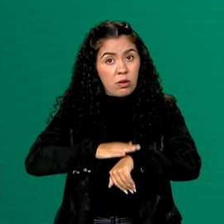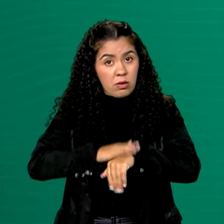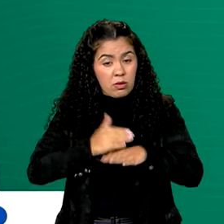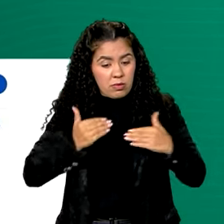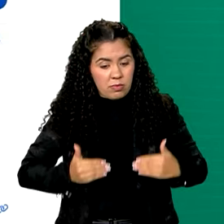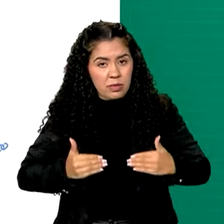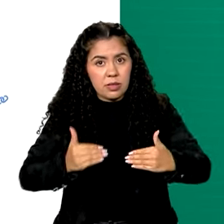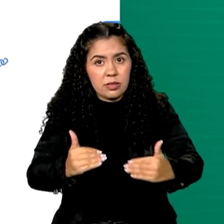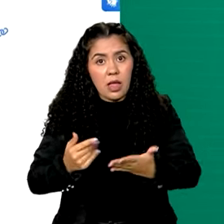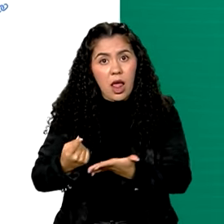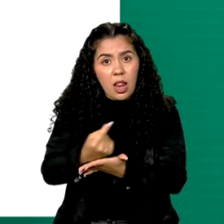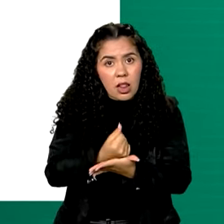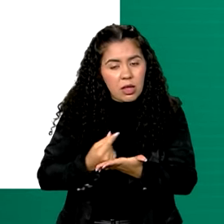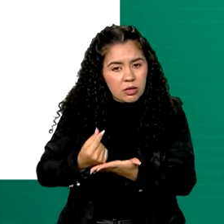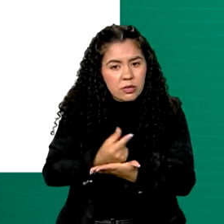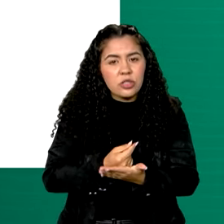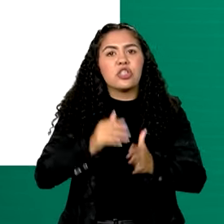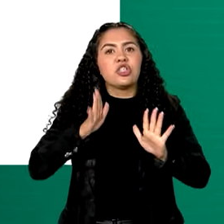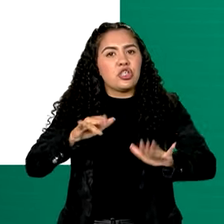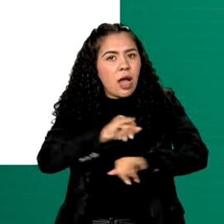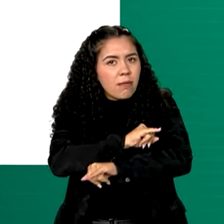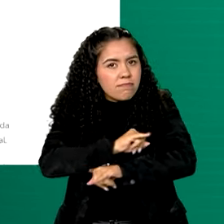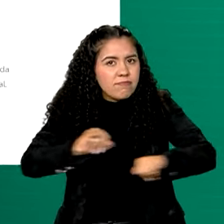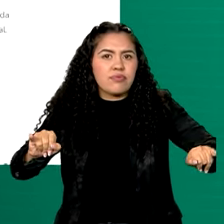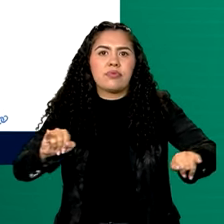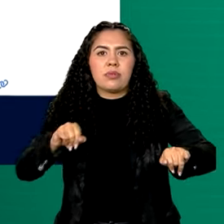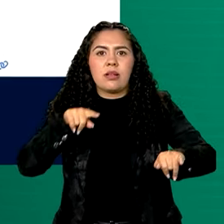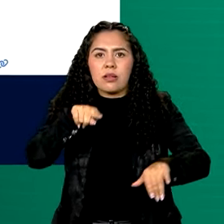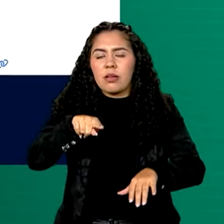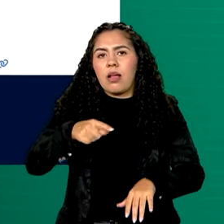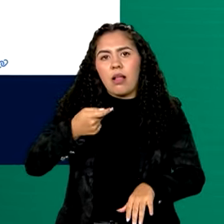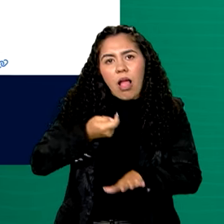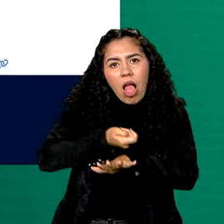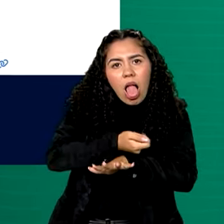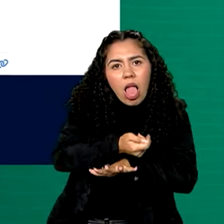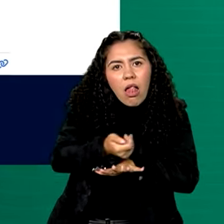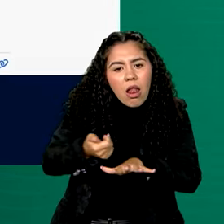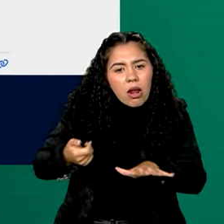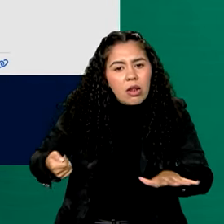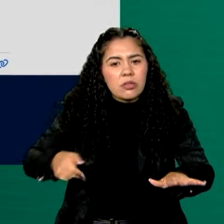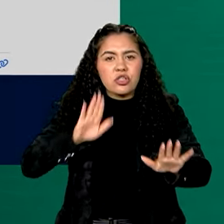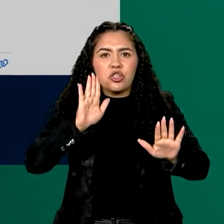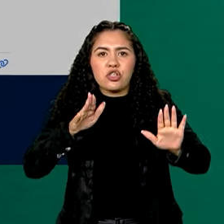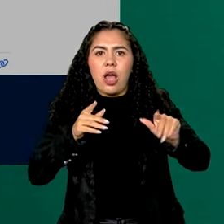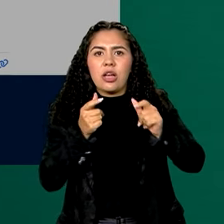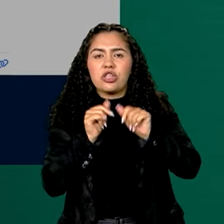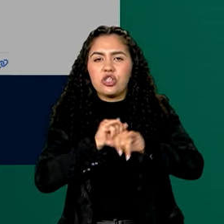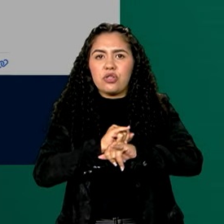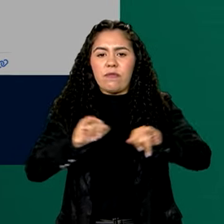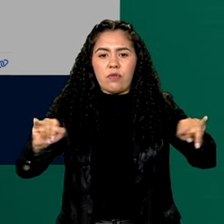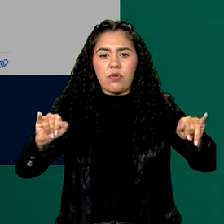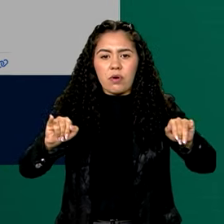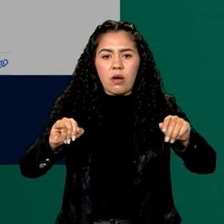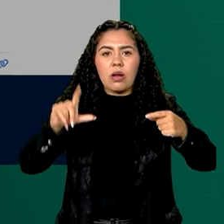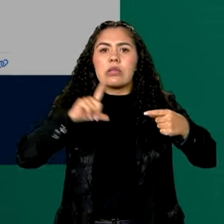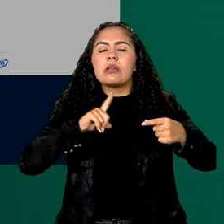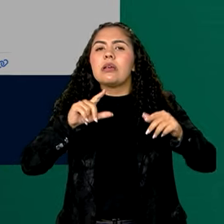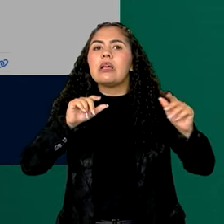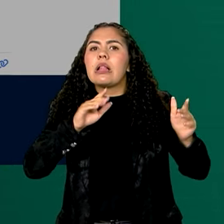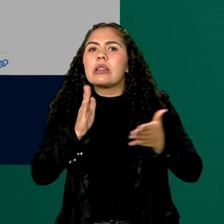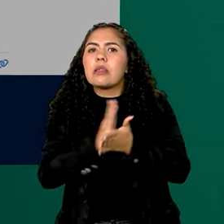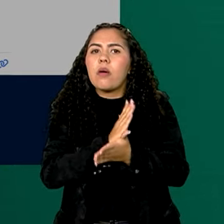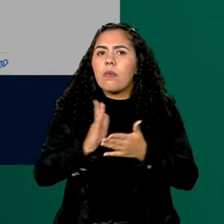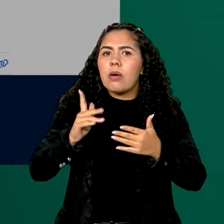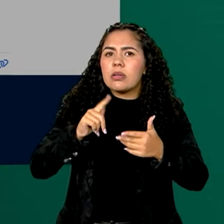Fazenda já negou essa fake news por meio de nota à imprensa, onde diz que tais iniciativas